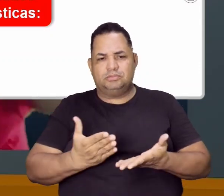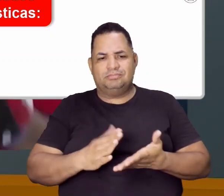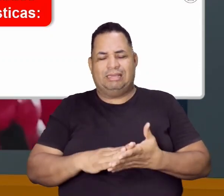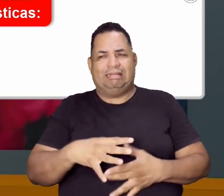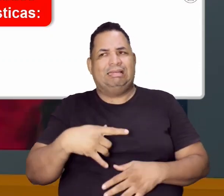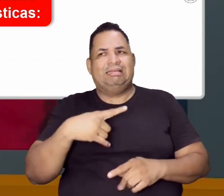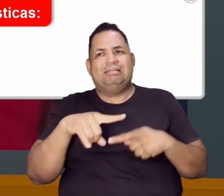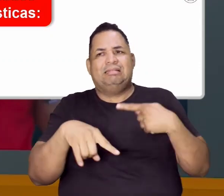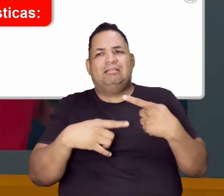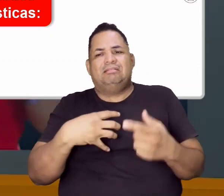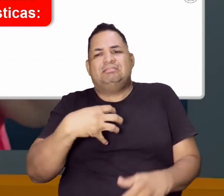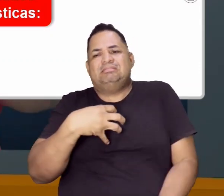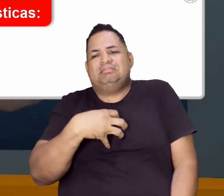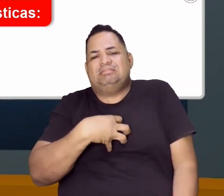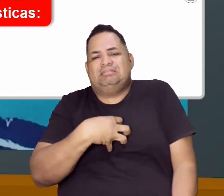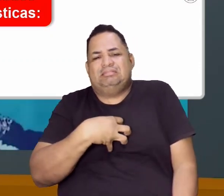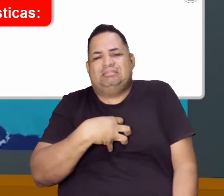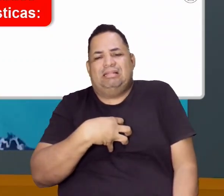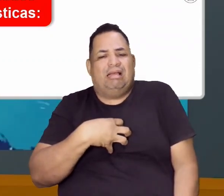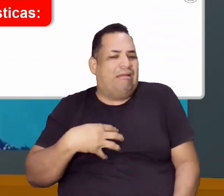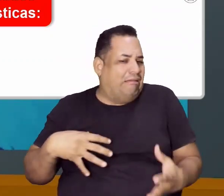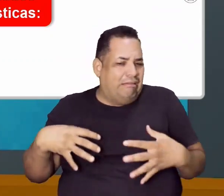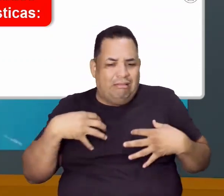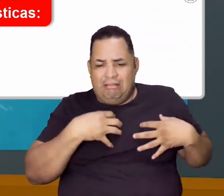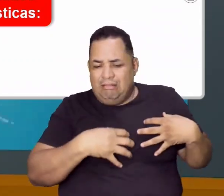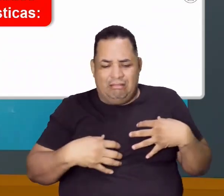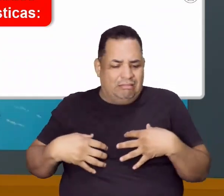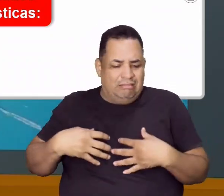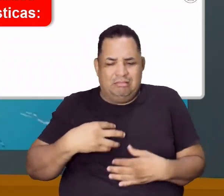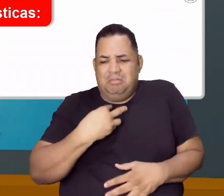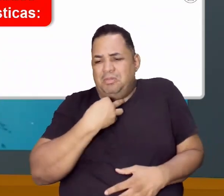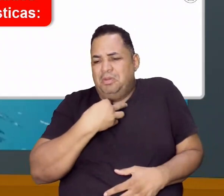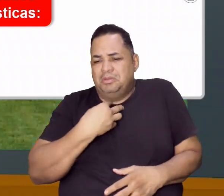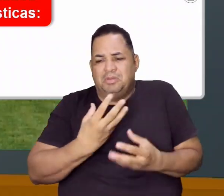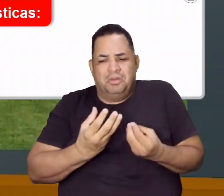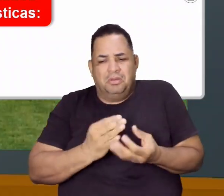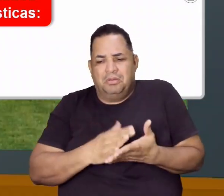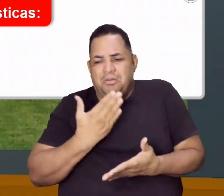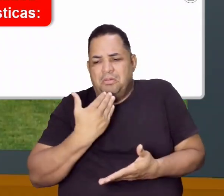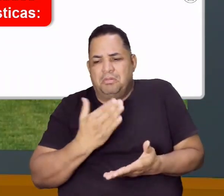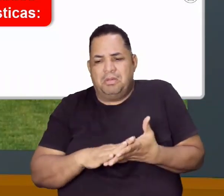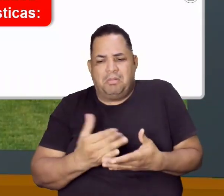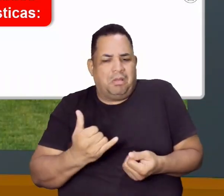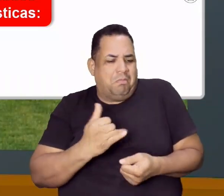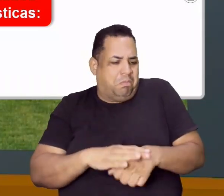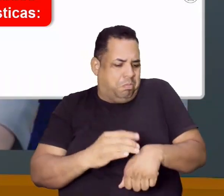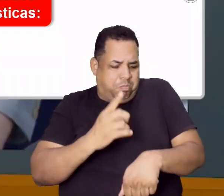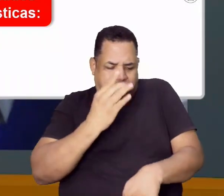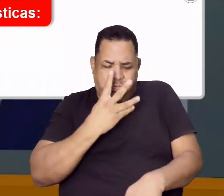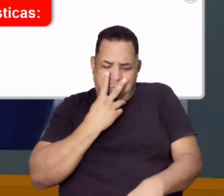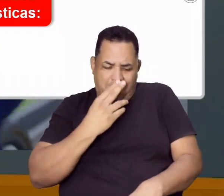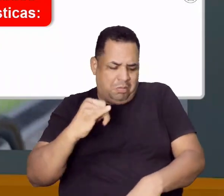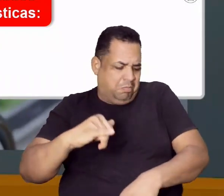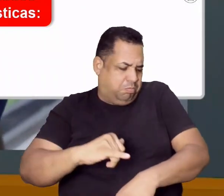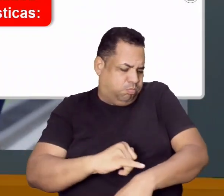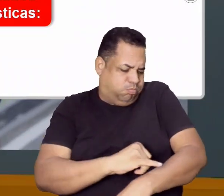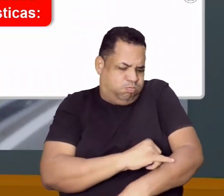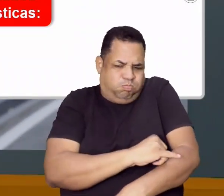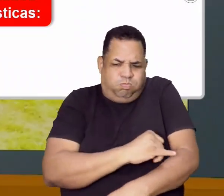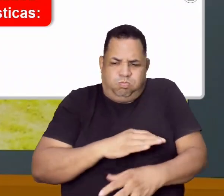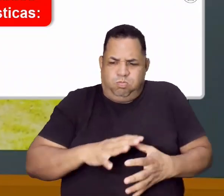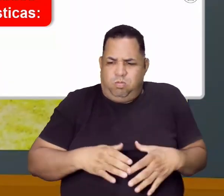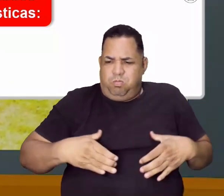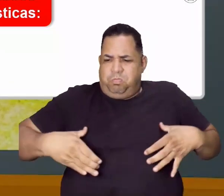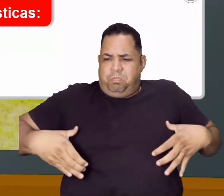sentiu desesperado. Ah, eu não posso comer isso, que eu tô me sentindo muito gorda, que eu tô muito cheia, que eu tô um